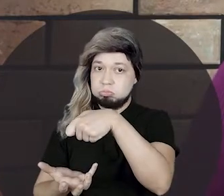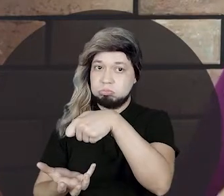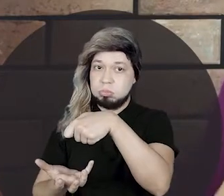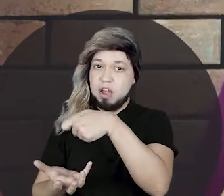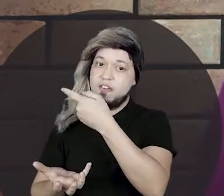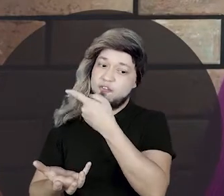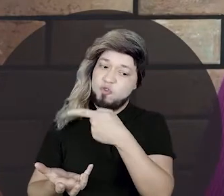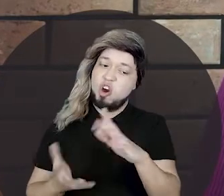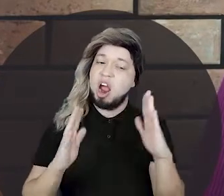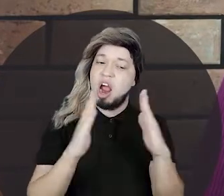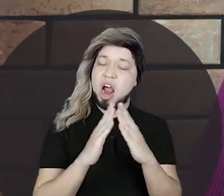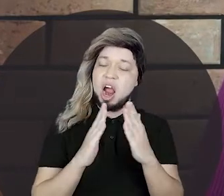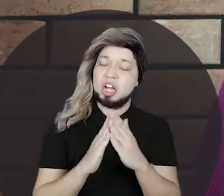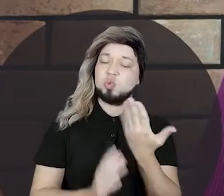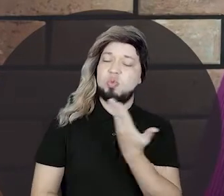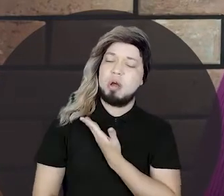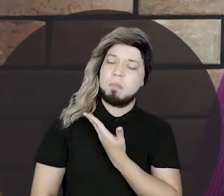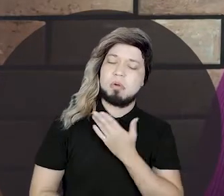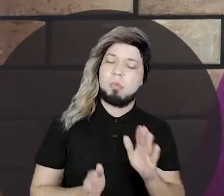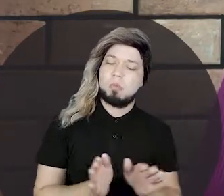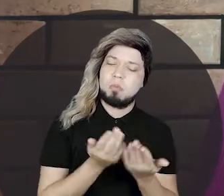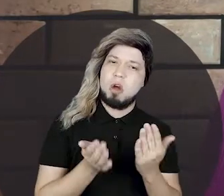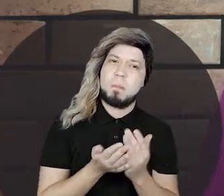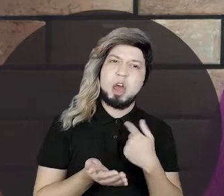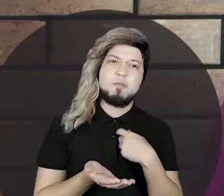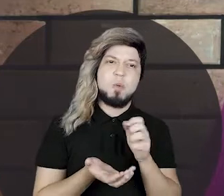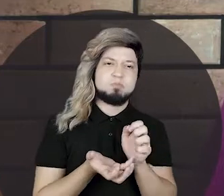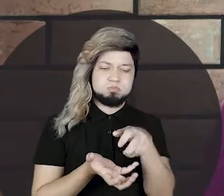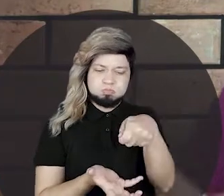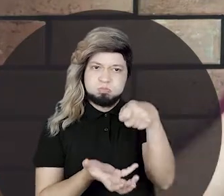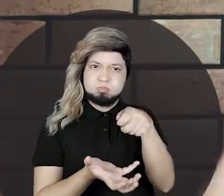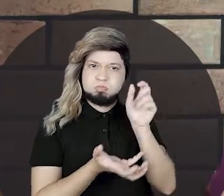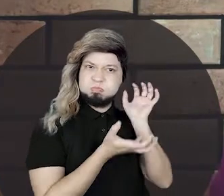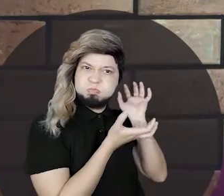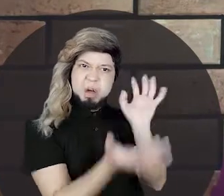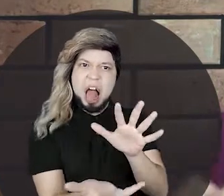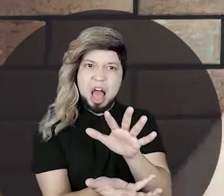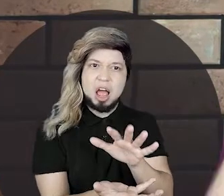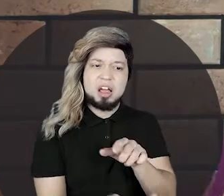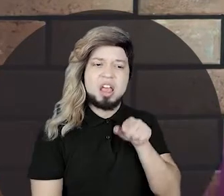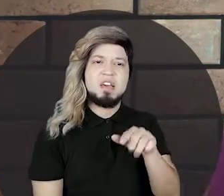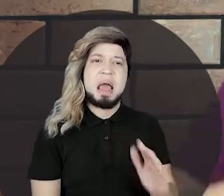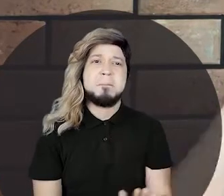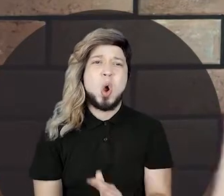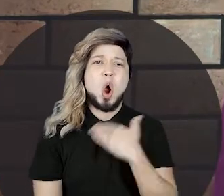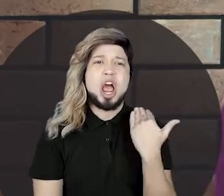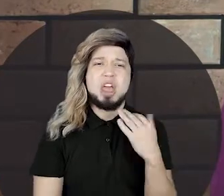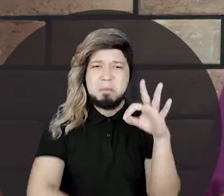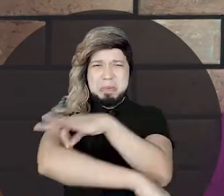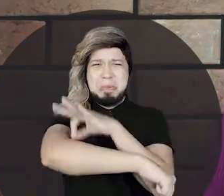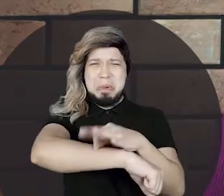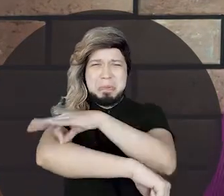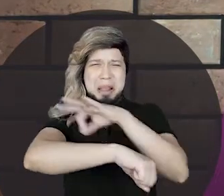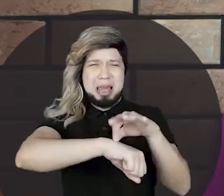foi até a casa do compadre pobre e disse, eu vou jogar essas abelhas tudinhas e ele vai morrer todo